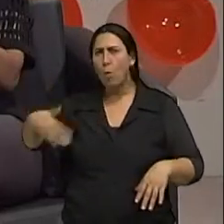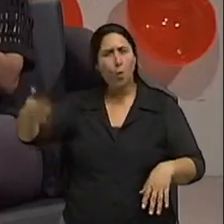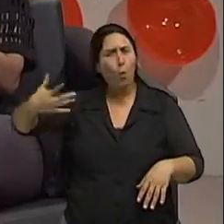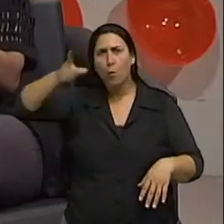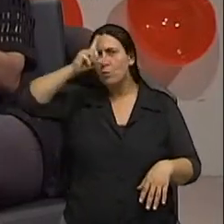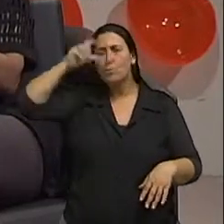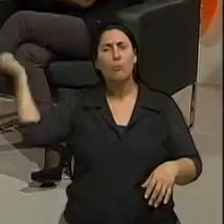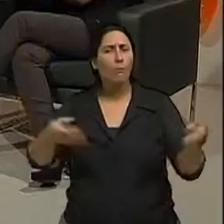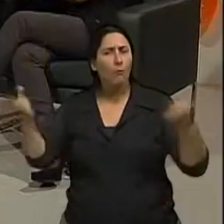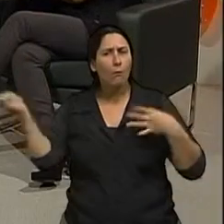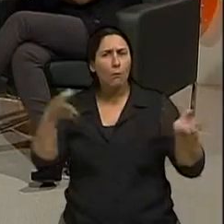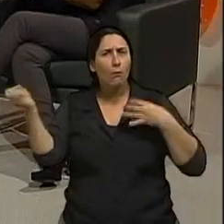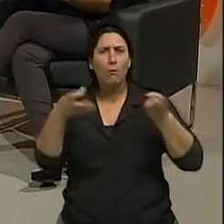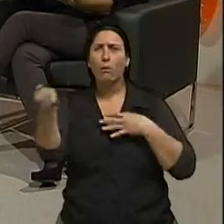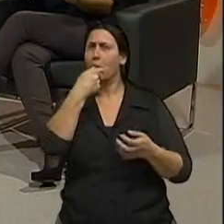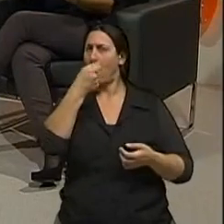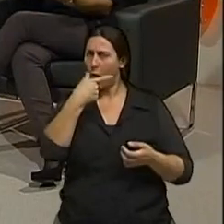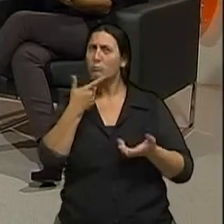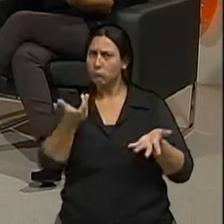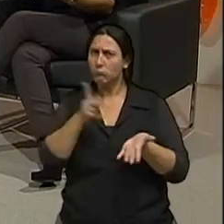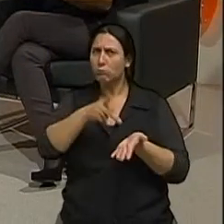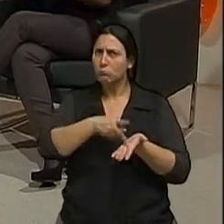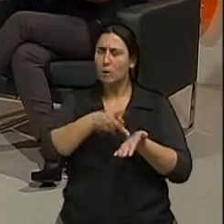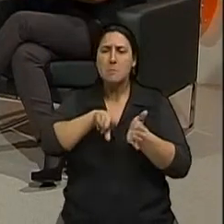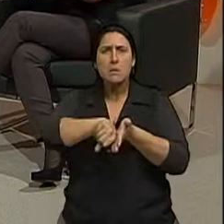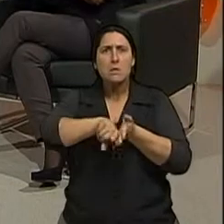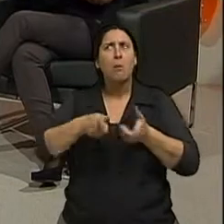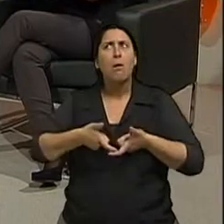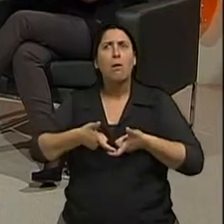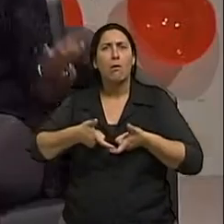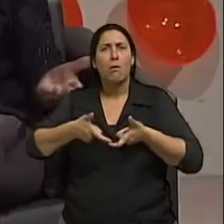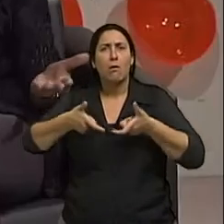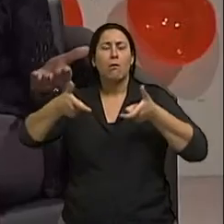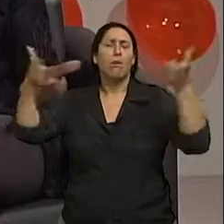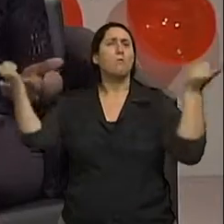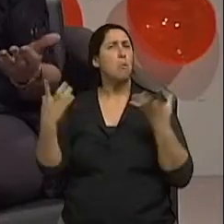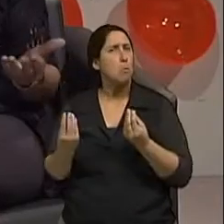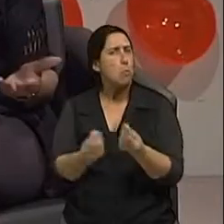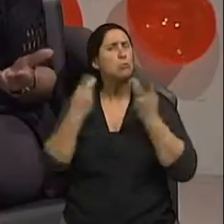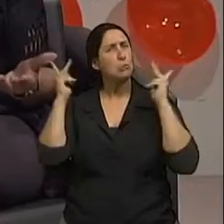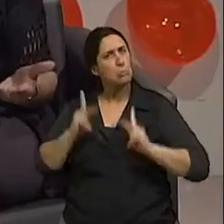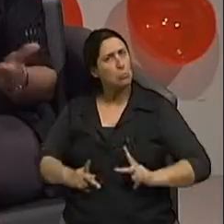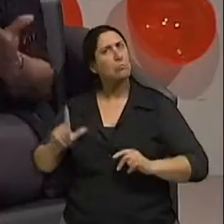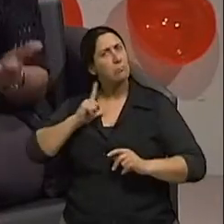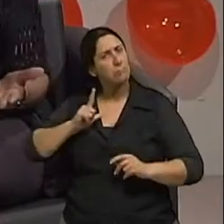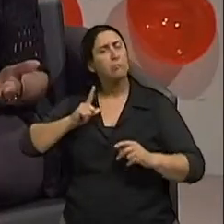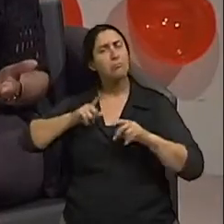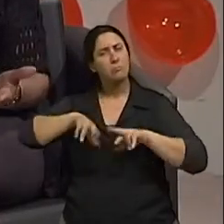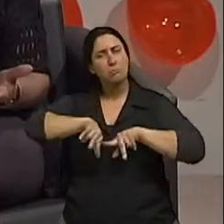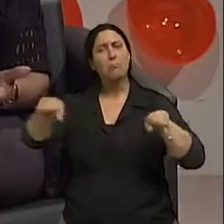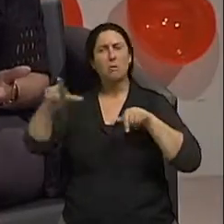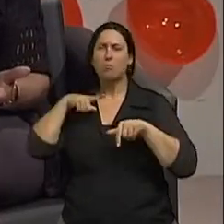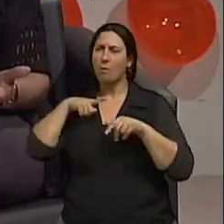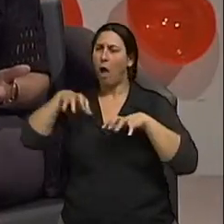e aqui no Brasil a gente sabe que também as pesquisas estão bastante avançadas e comparadas a qualquer país bem desenvolvido em muitas